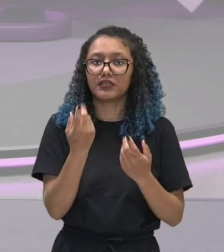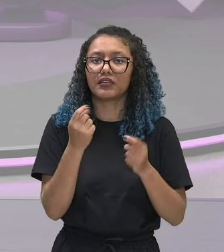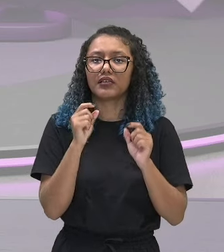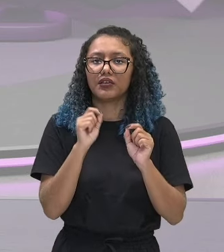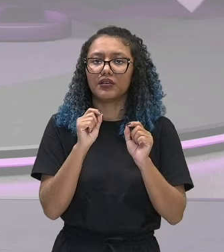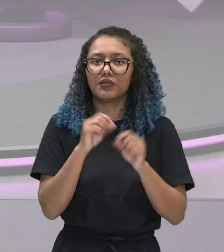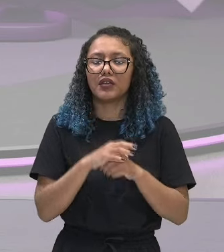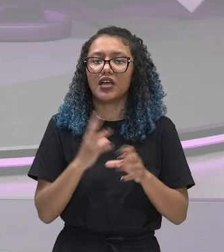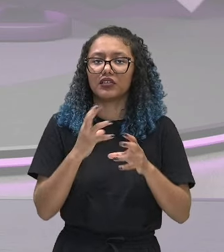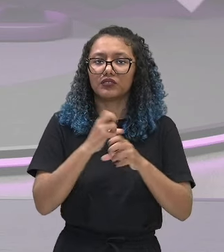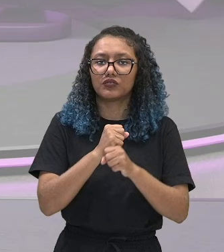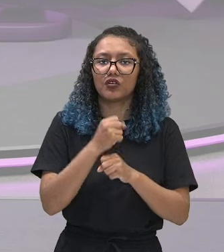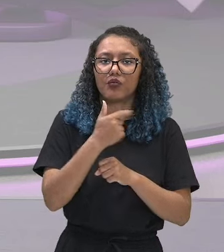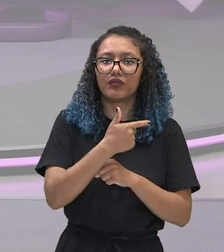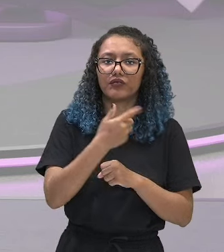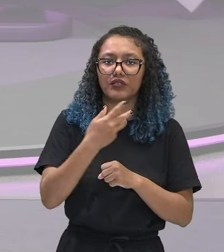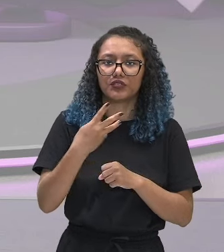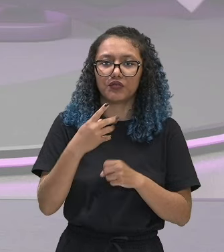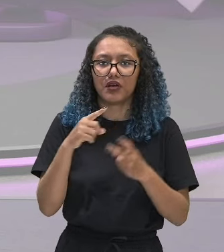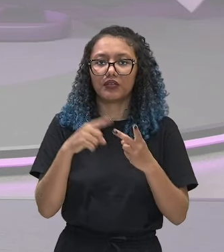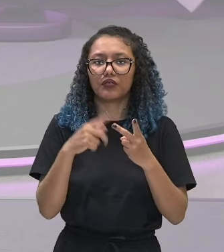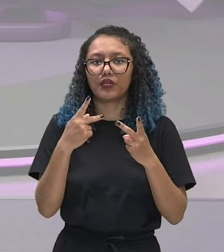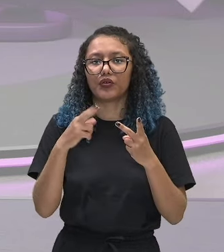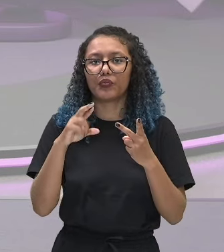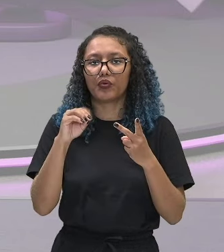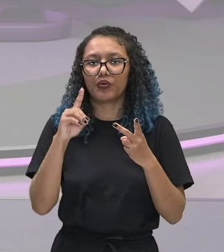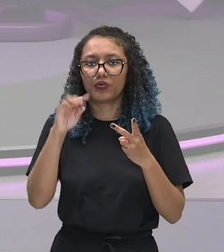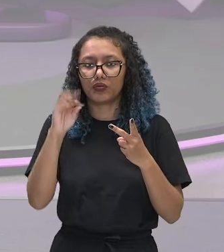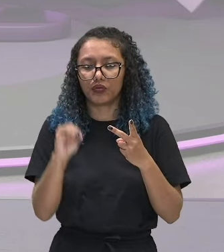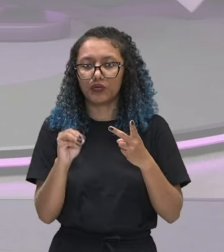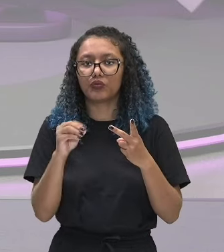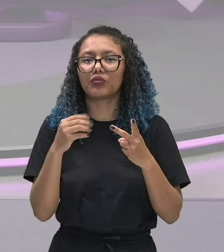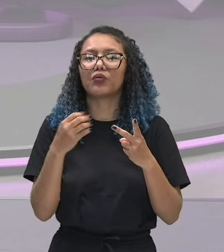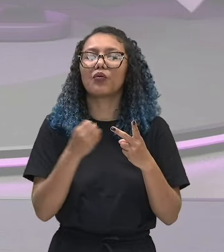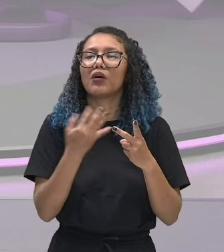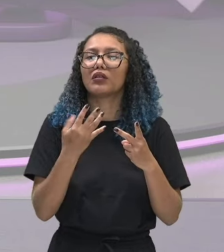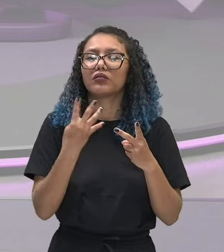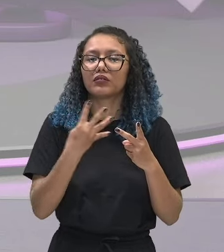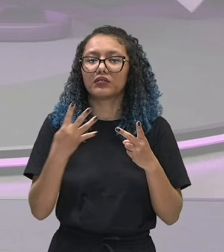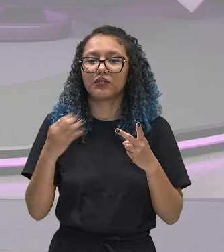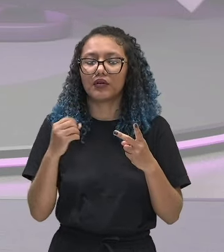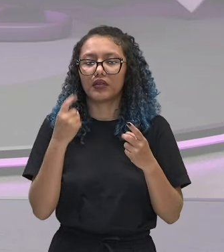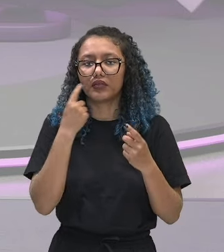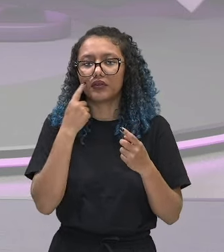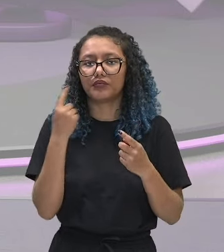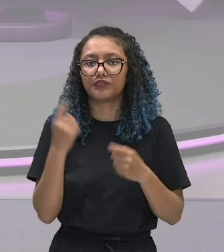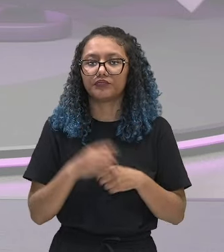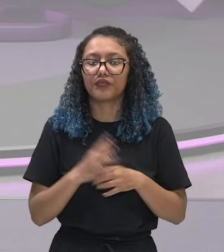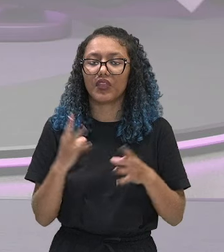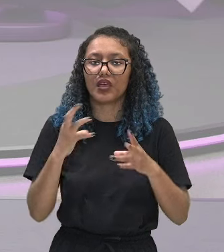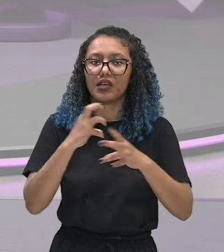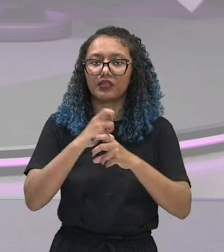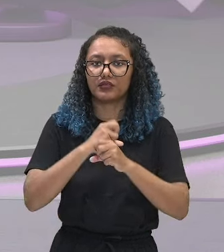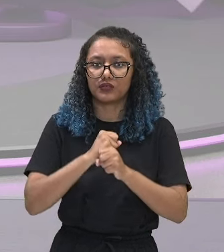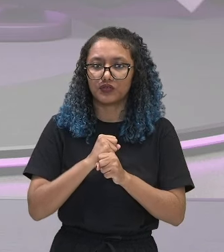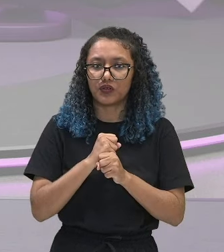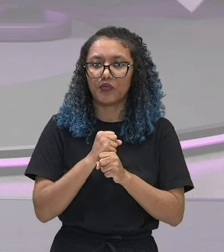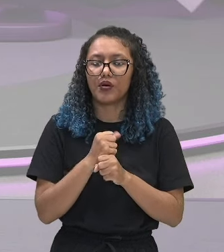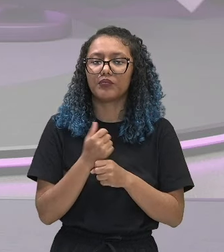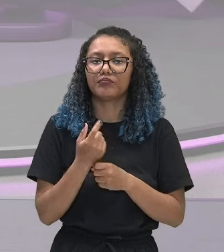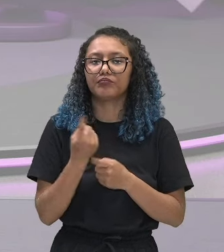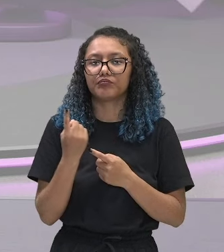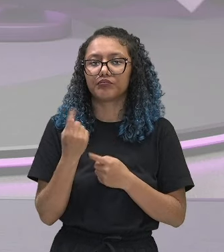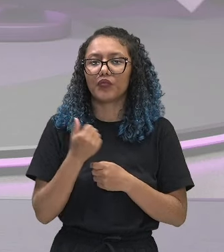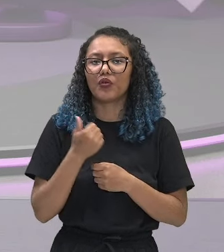24 e seu produto seja 440. Temos aqui a soma, a soma dos três termos. O primeiro termo é x menos